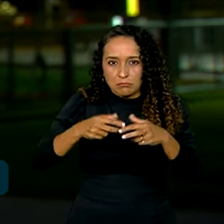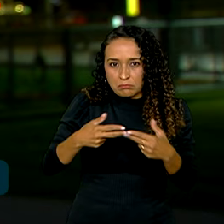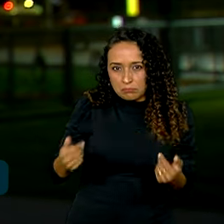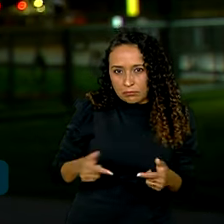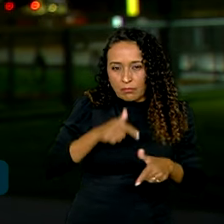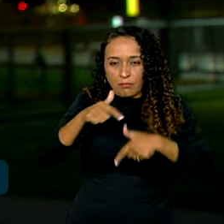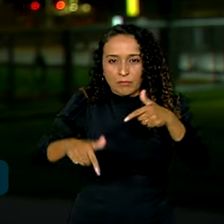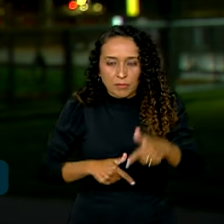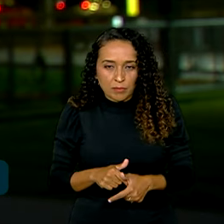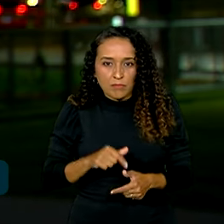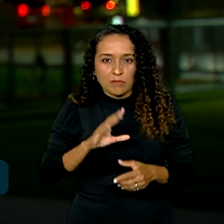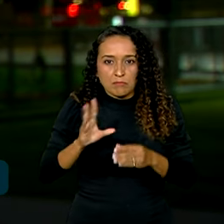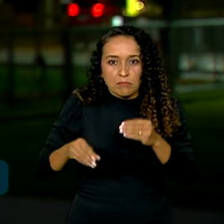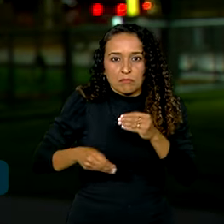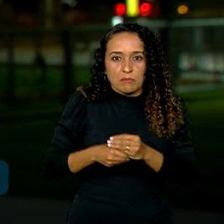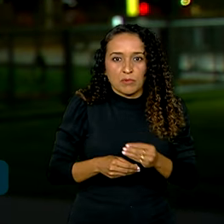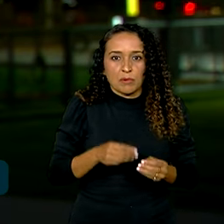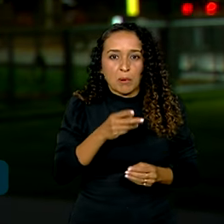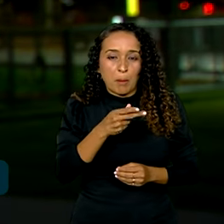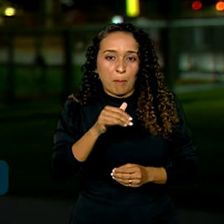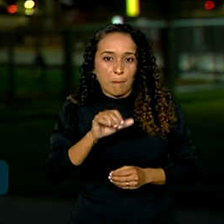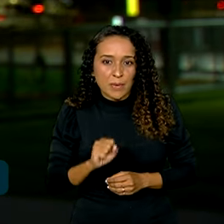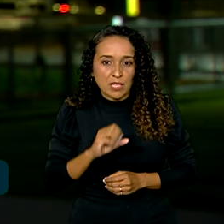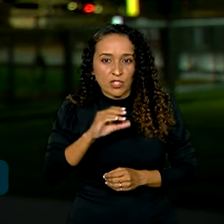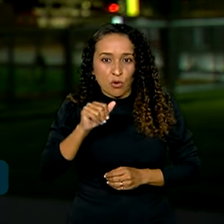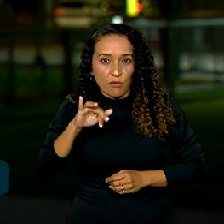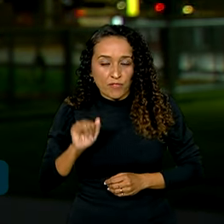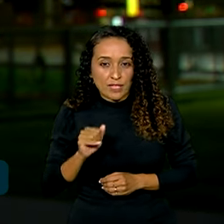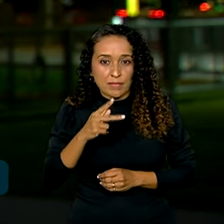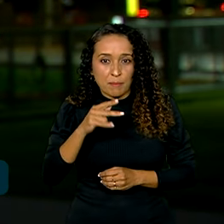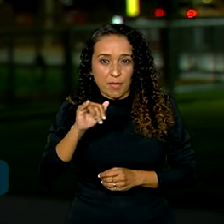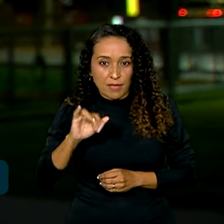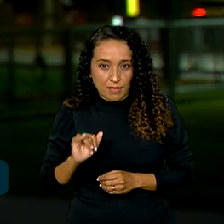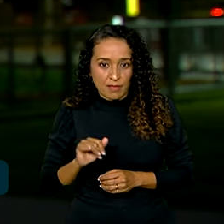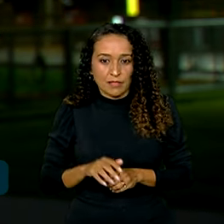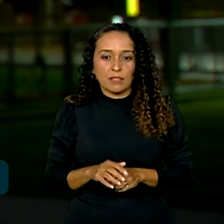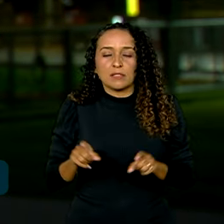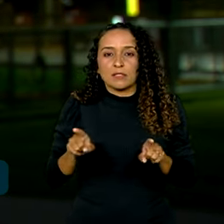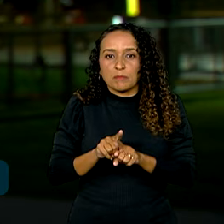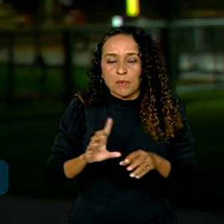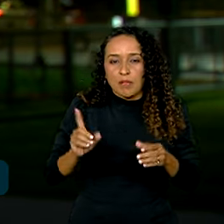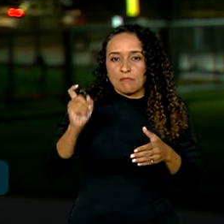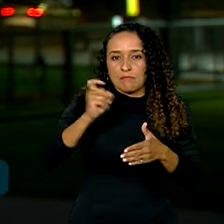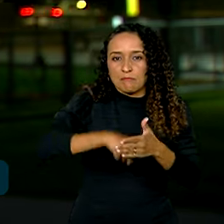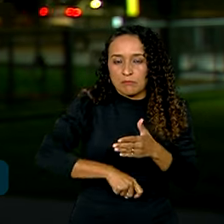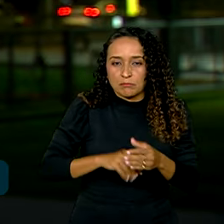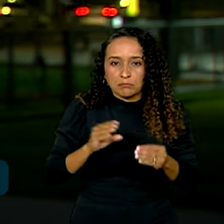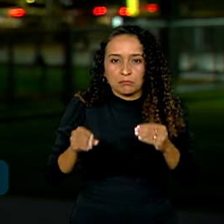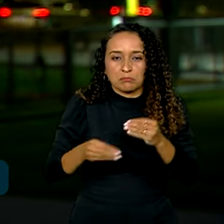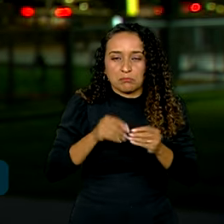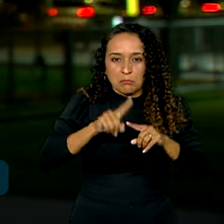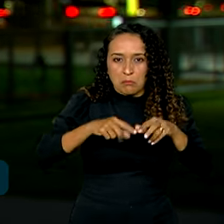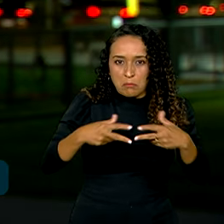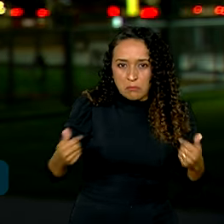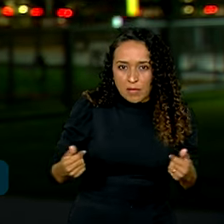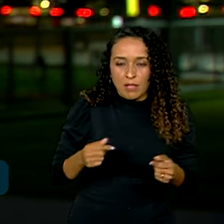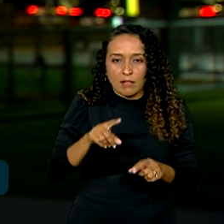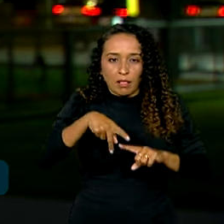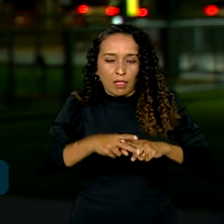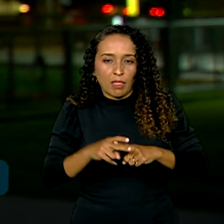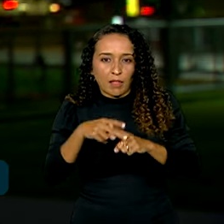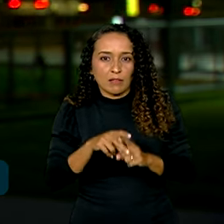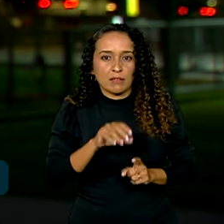impostos federais, PIS, COFINS e IPI. E o IBS, Impostos sobre Bens e Serviços, vai unificar o ICMS,